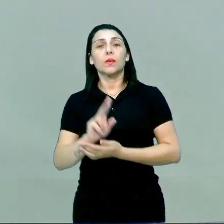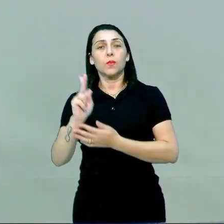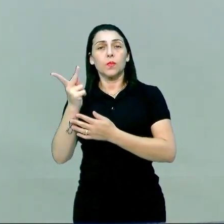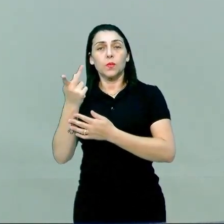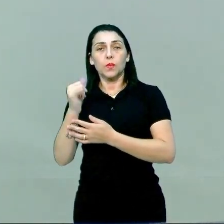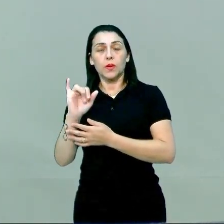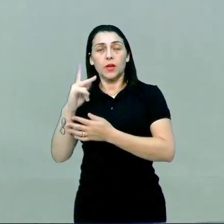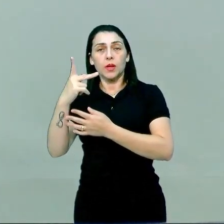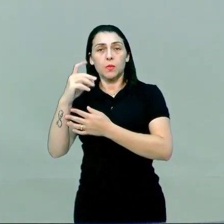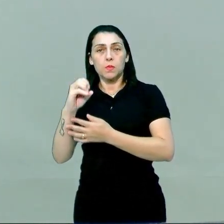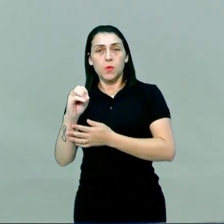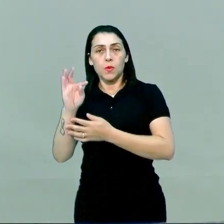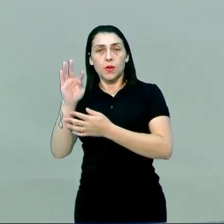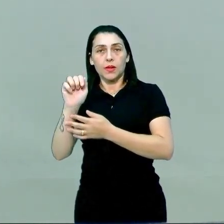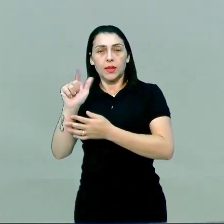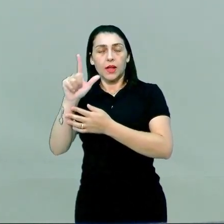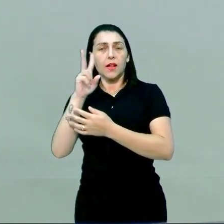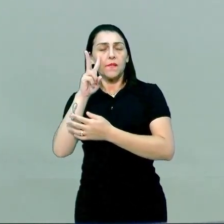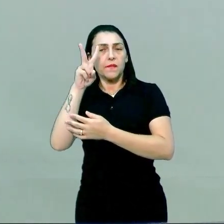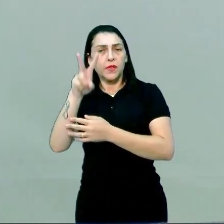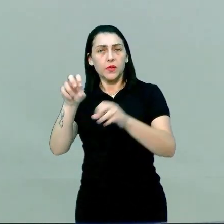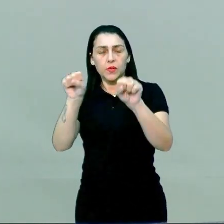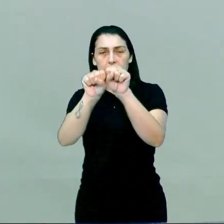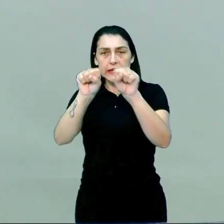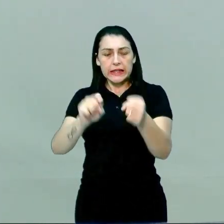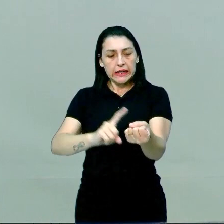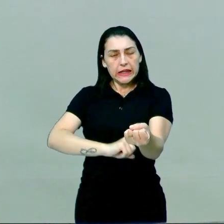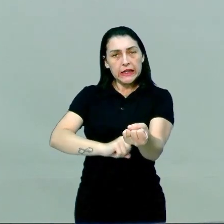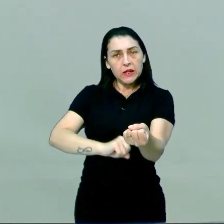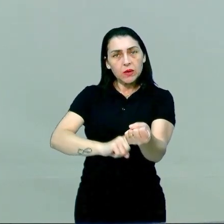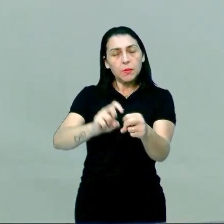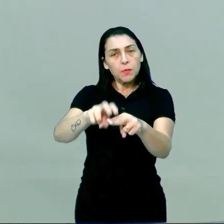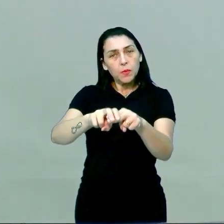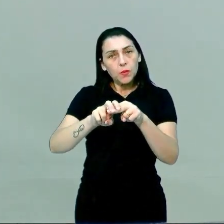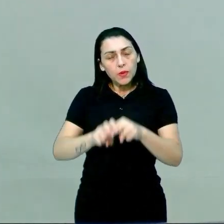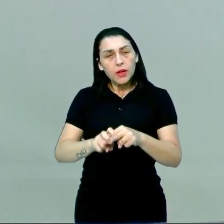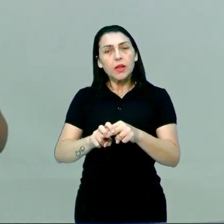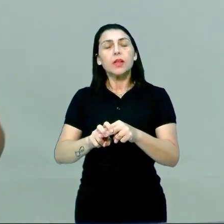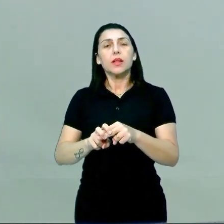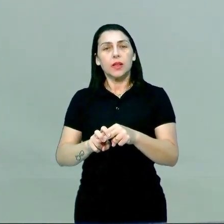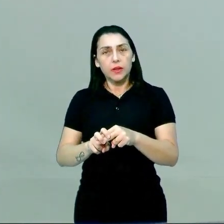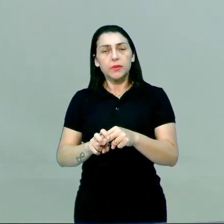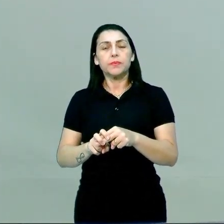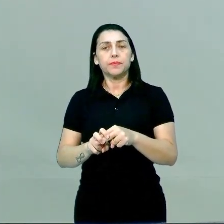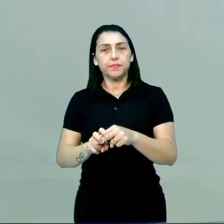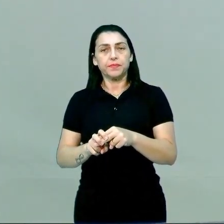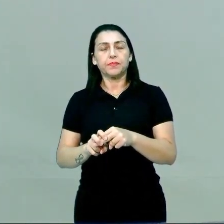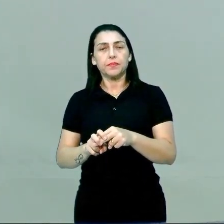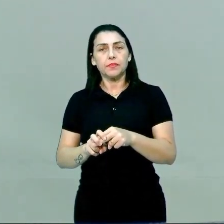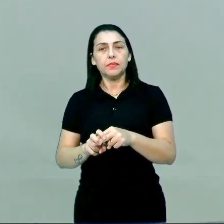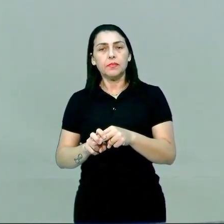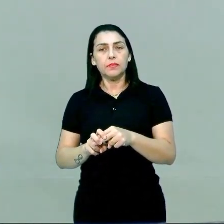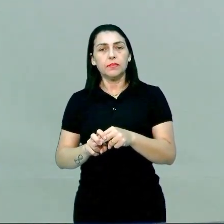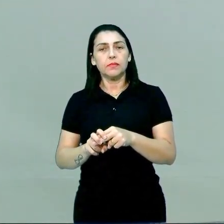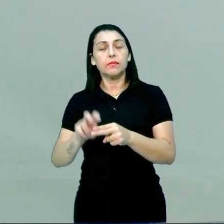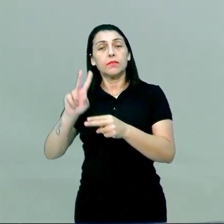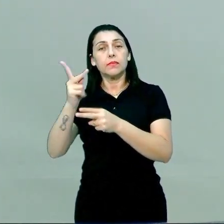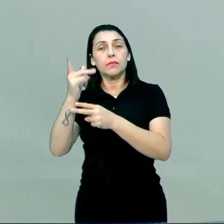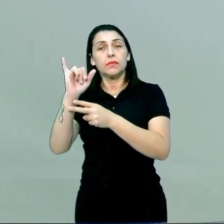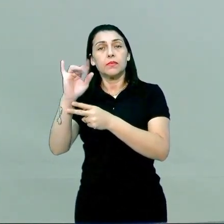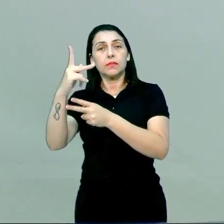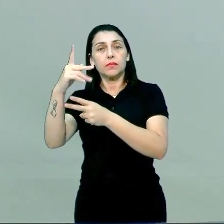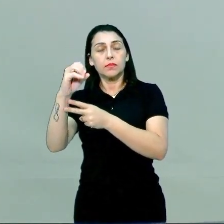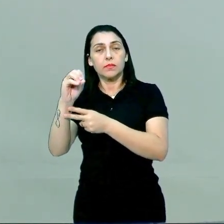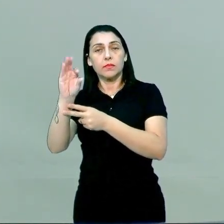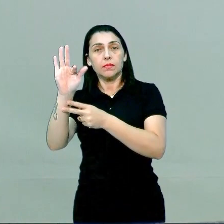hipotálamo é visto mais lá no sistema nervoso. É por isso que muitos consideram, né, que a hipófise